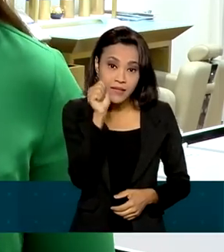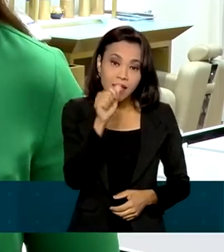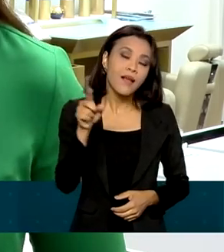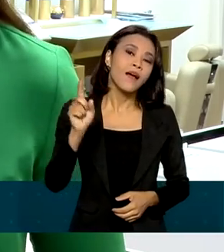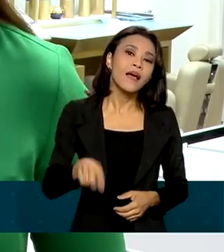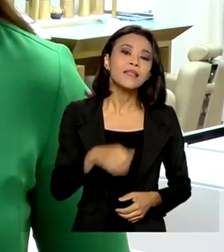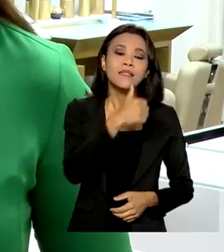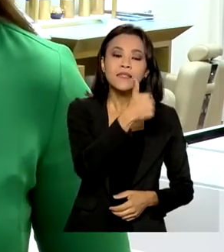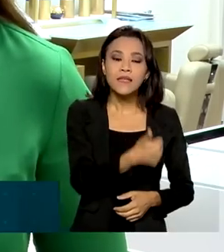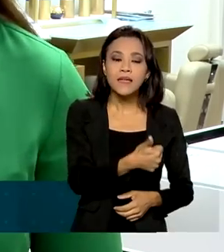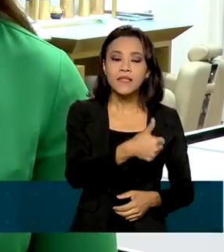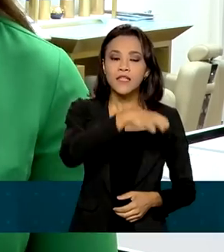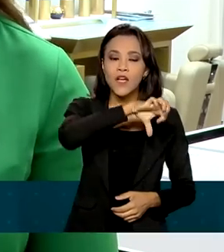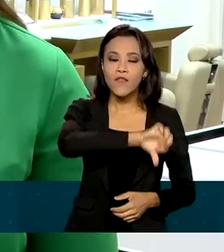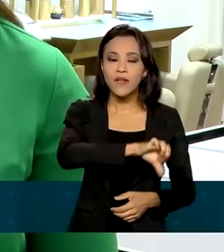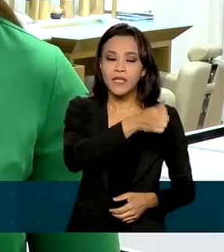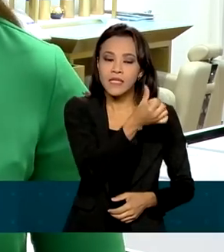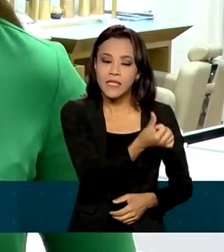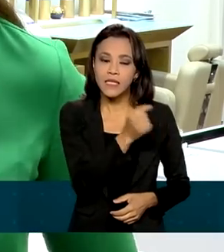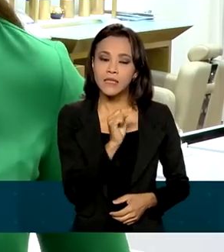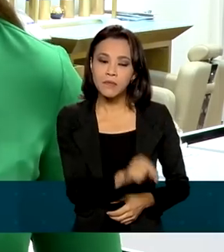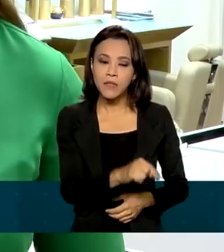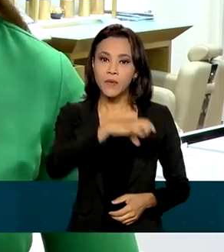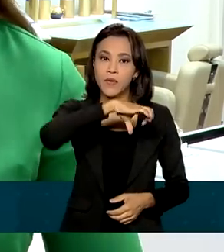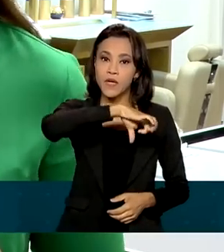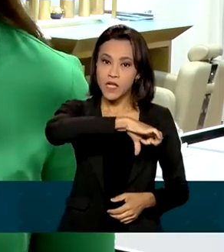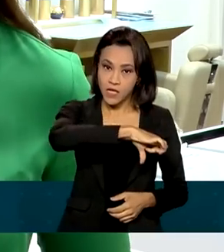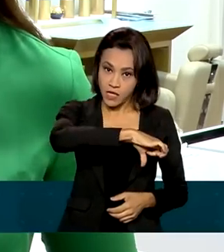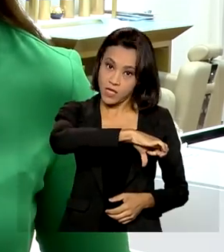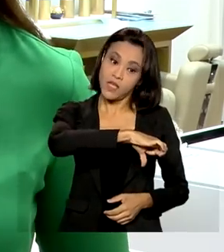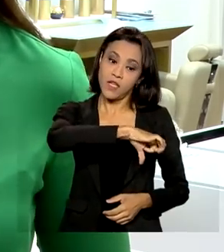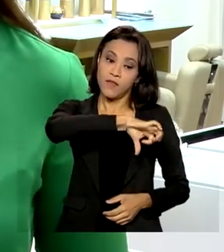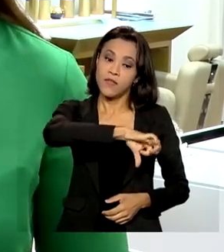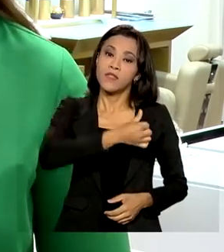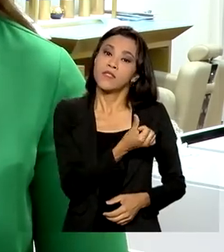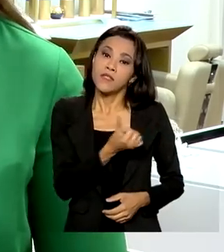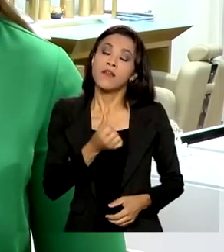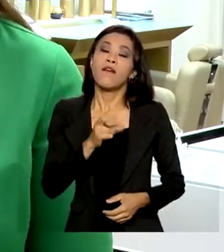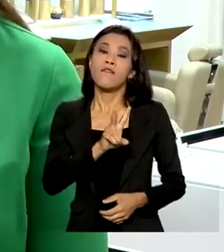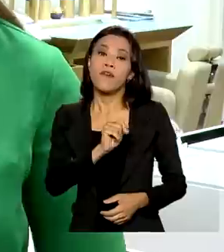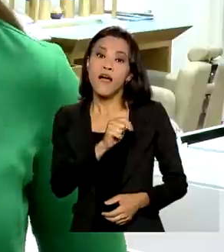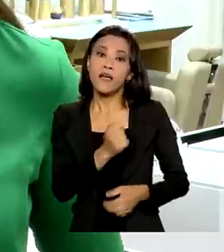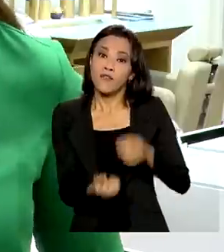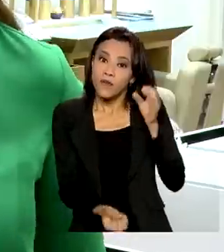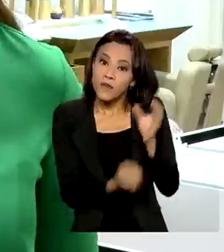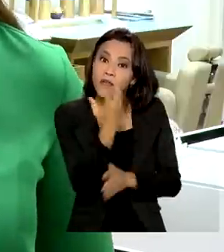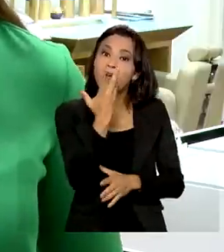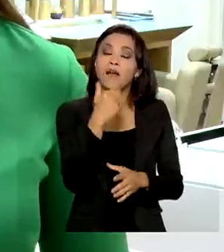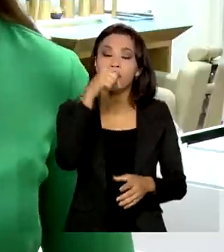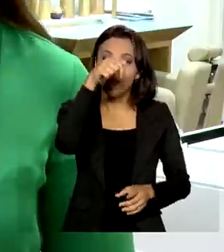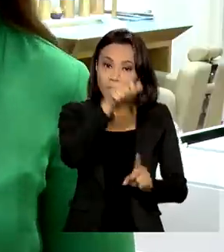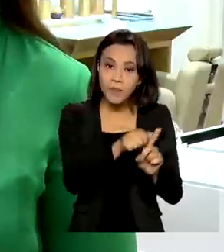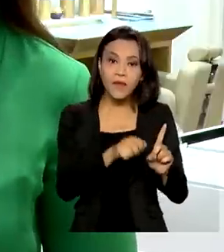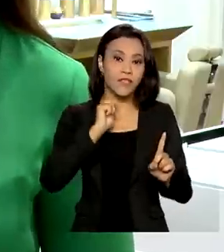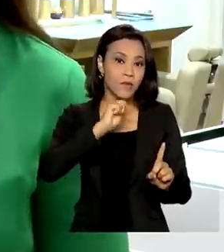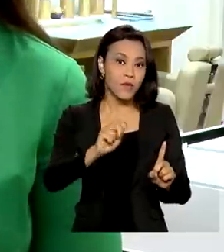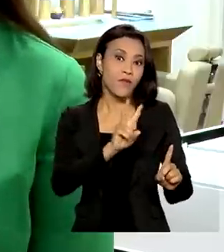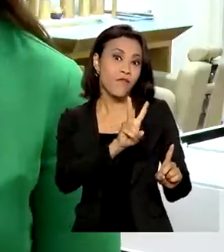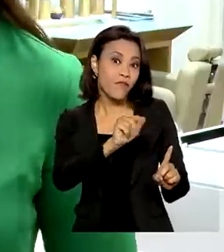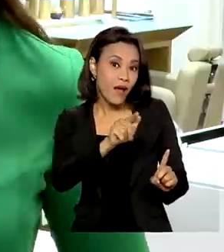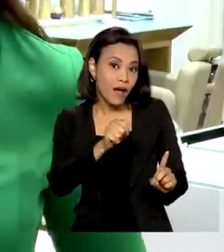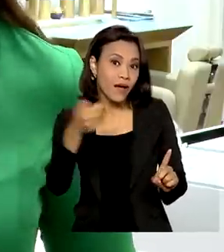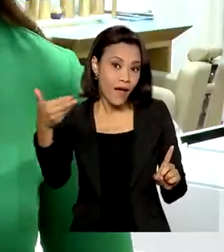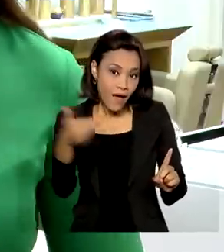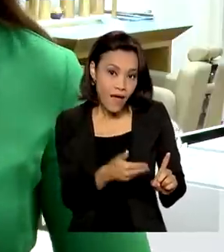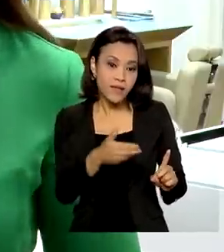196 mil e 900 vagas com carteira assinada criadas em abril deste ano. Os dados são do